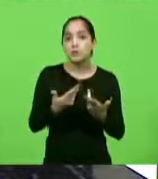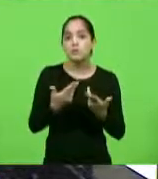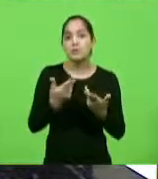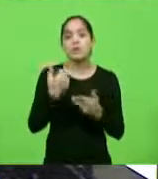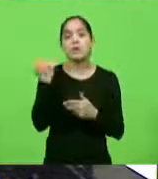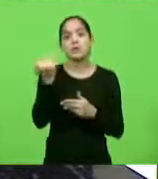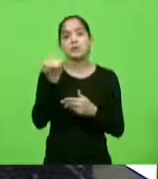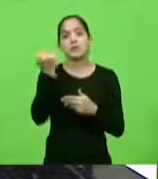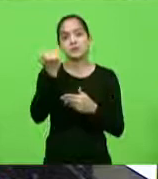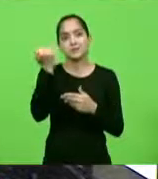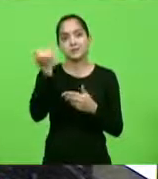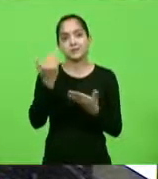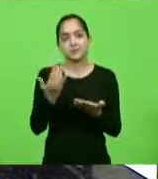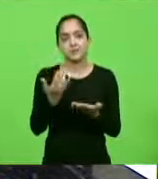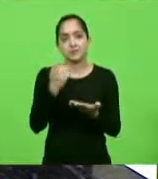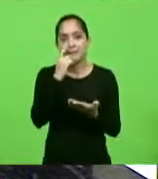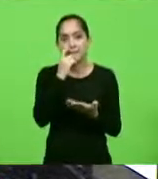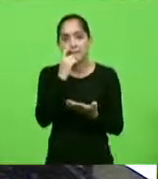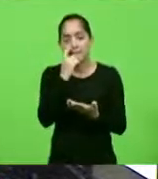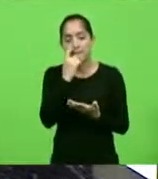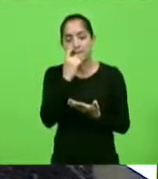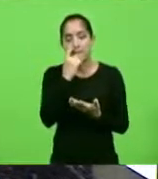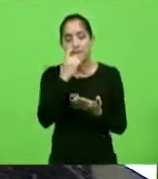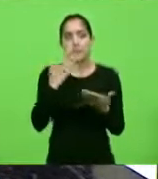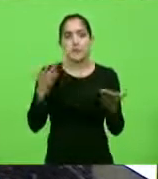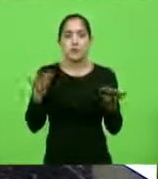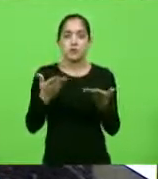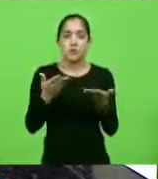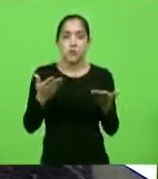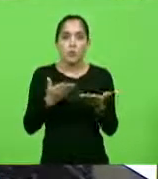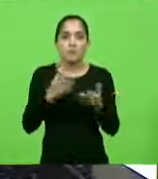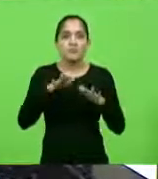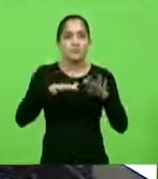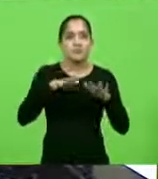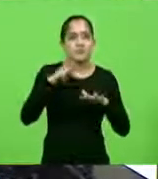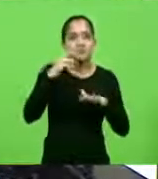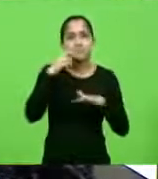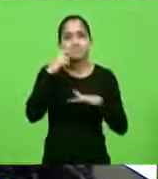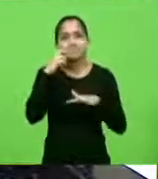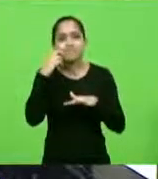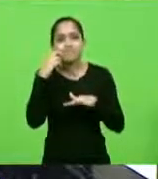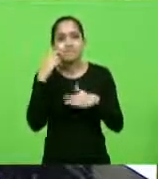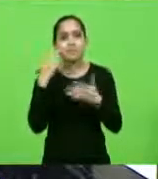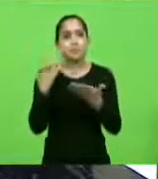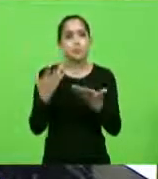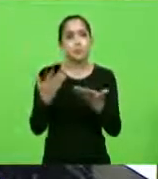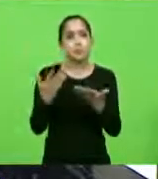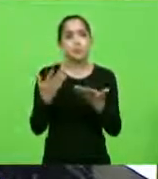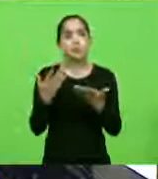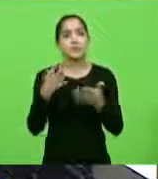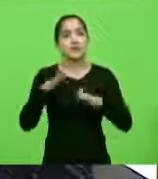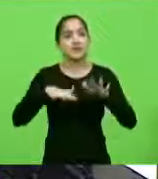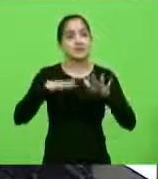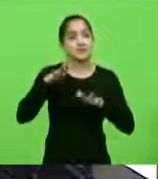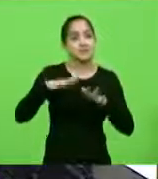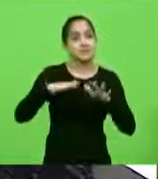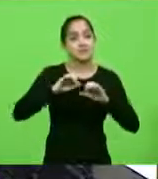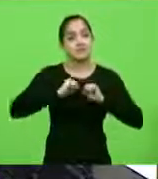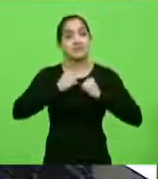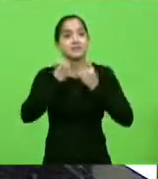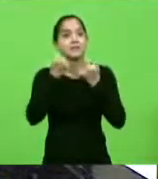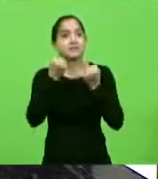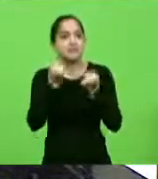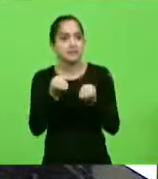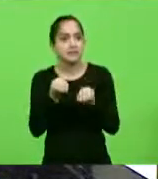essencial, entretanto hoje, nós de forma tímida, temos muitas vezes vergonha de defender